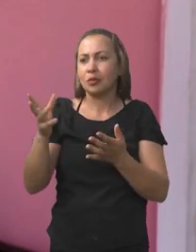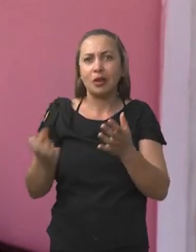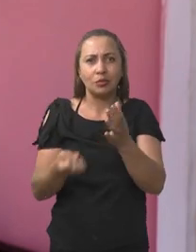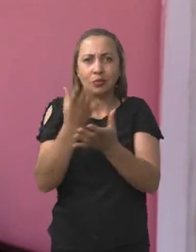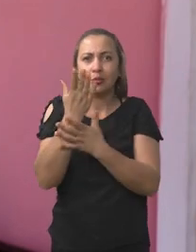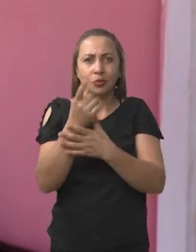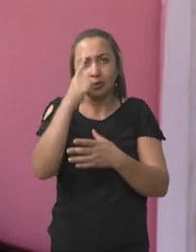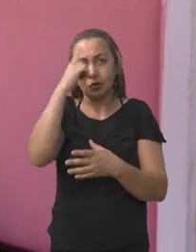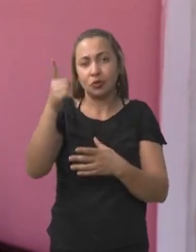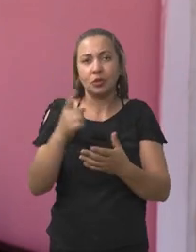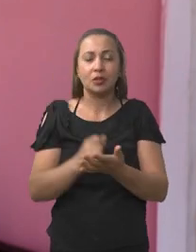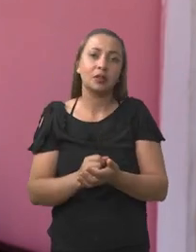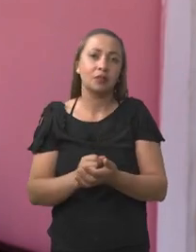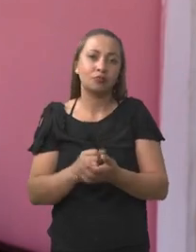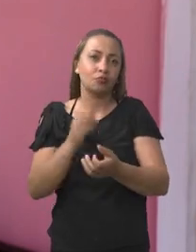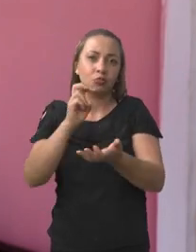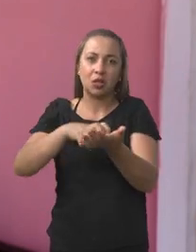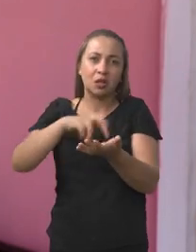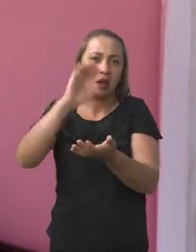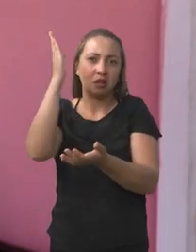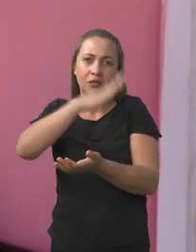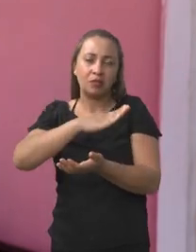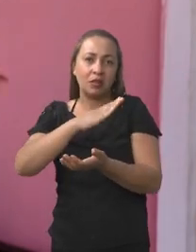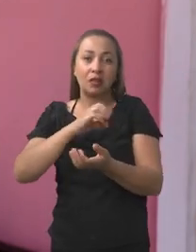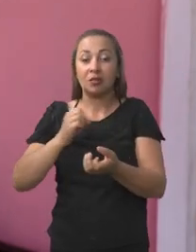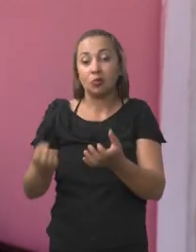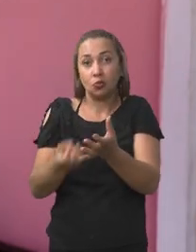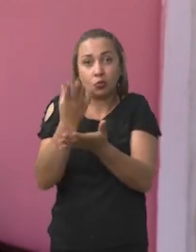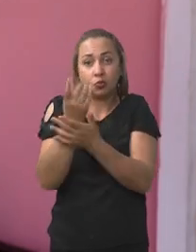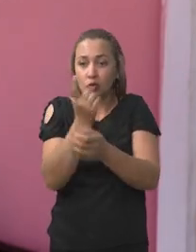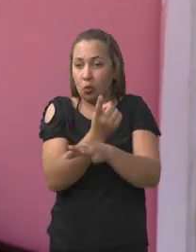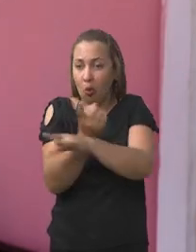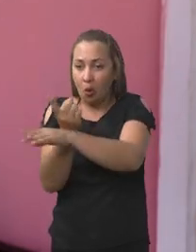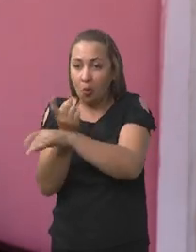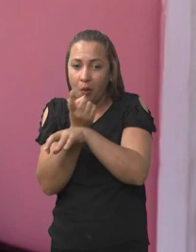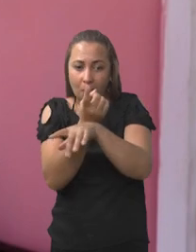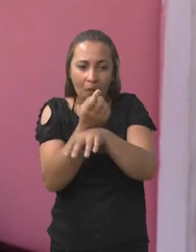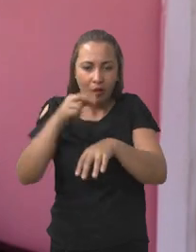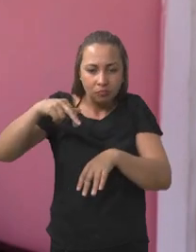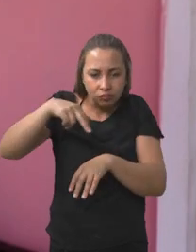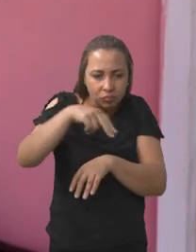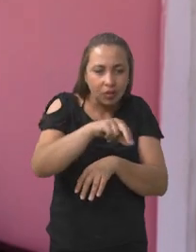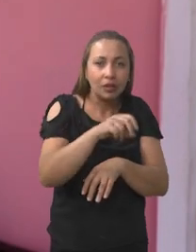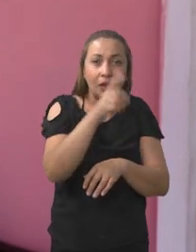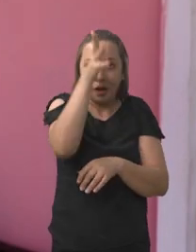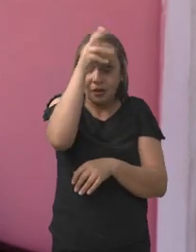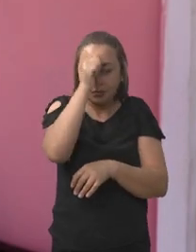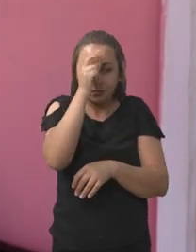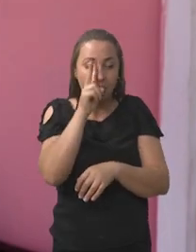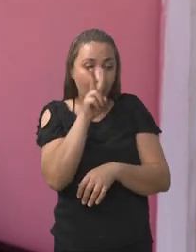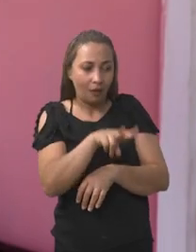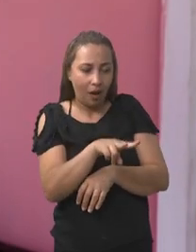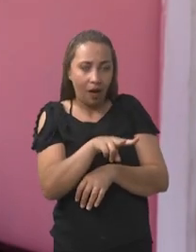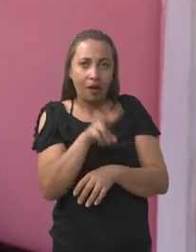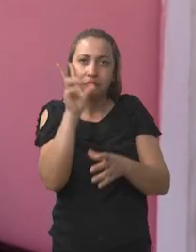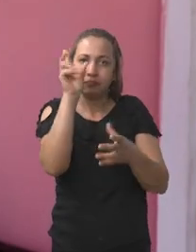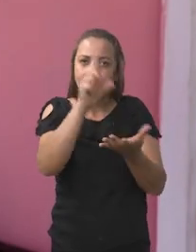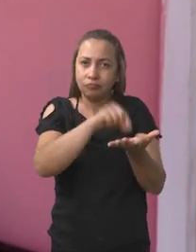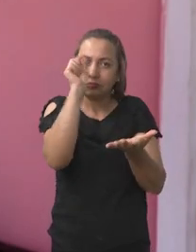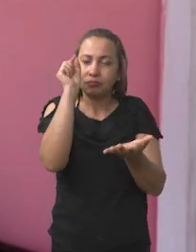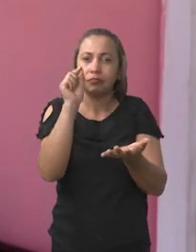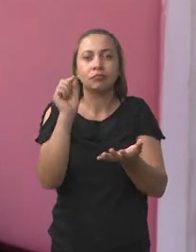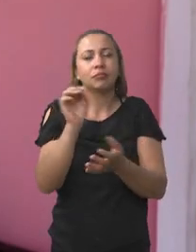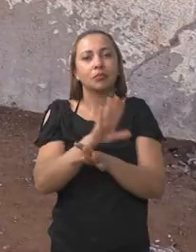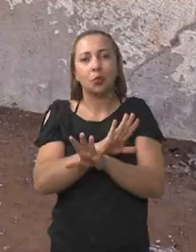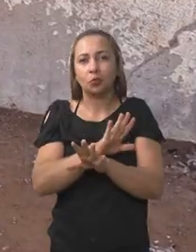apareceu no período do dia. E aparecendo no período do dia, se a galinha vê, nós sabemos que ela